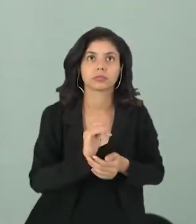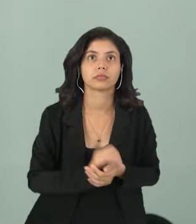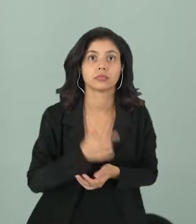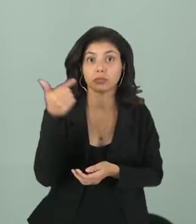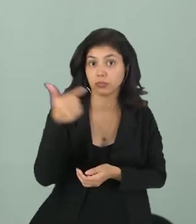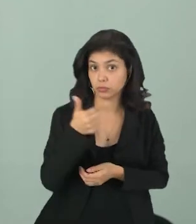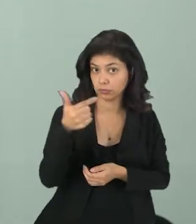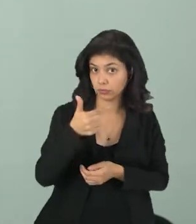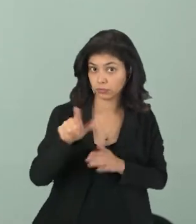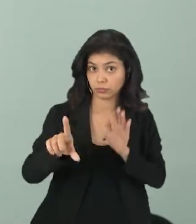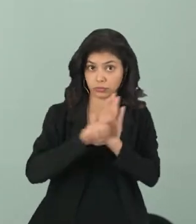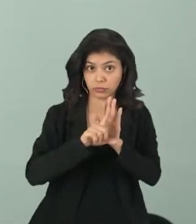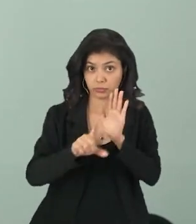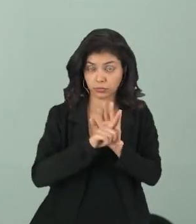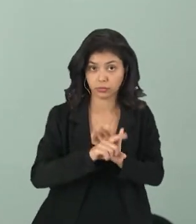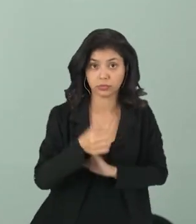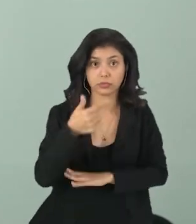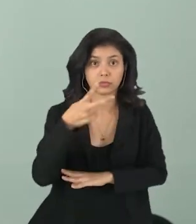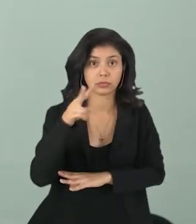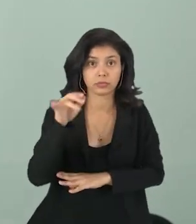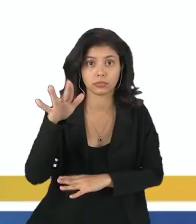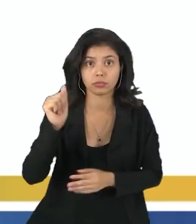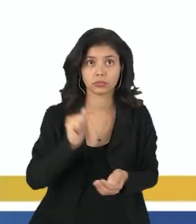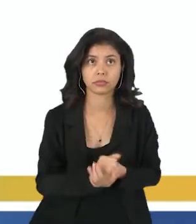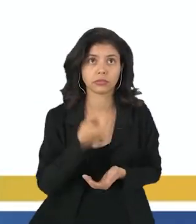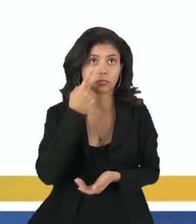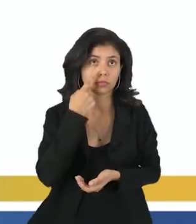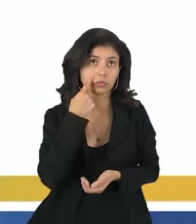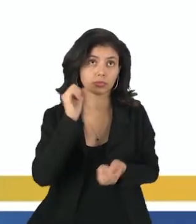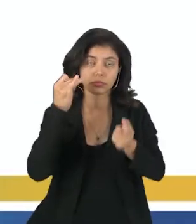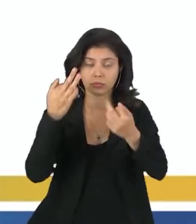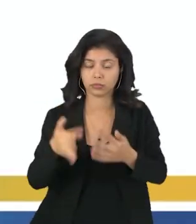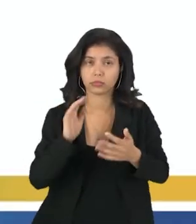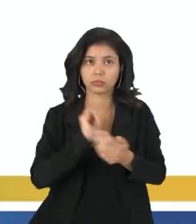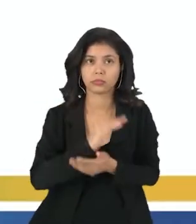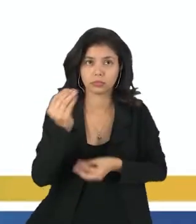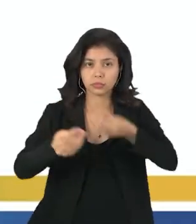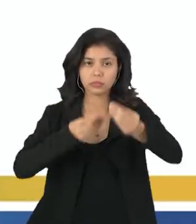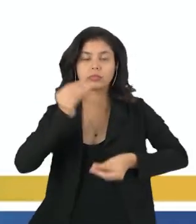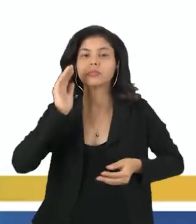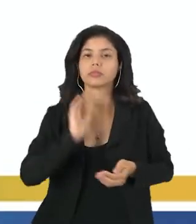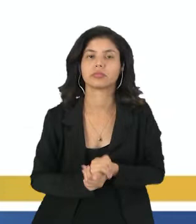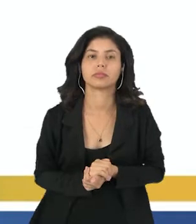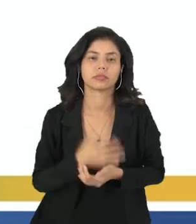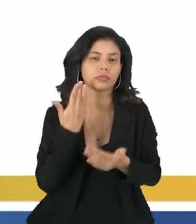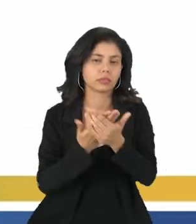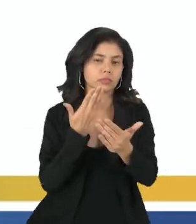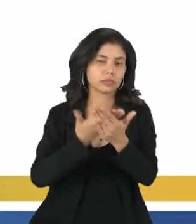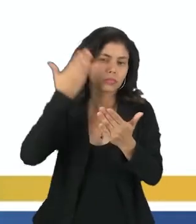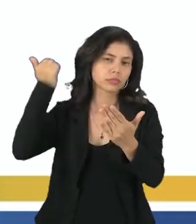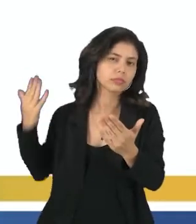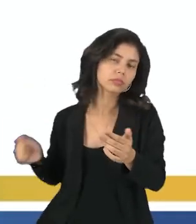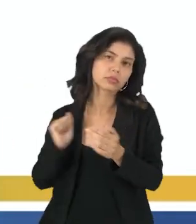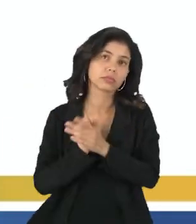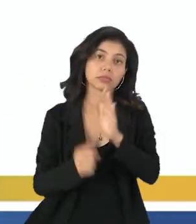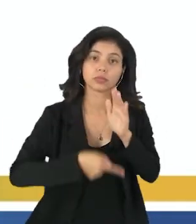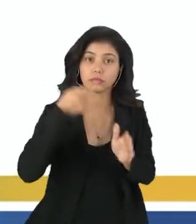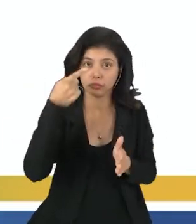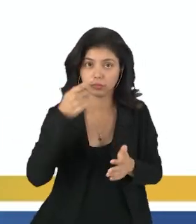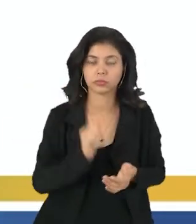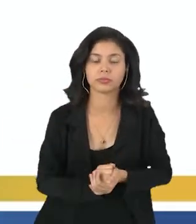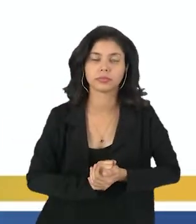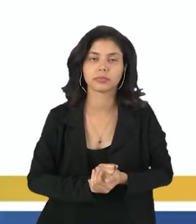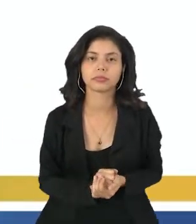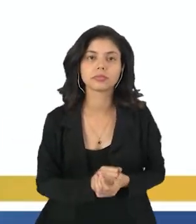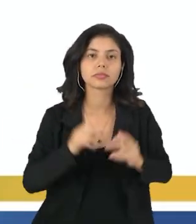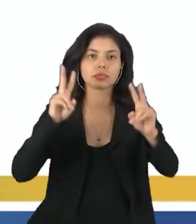segunda lei da termodinâmica. Então pessoal, vamos definir, assim como nós fizemos na aula anterior, com a primeira lei da